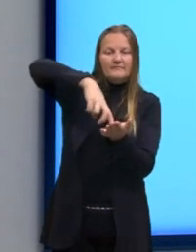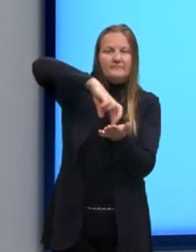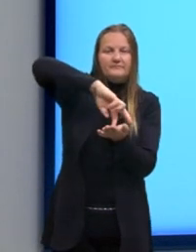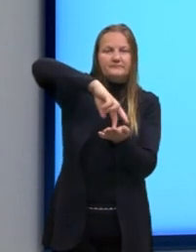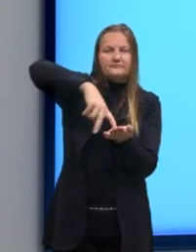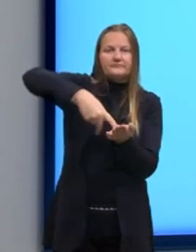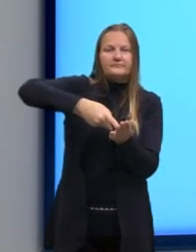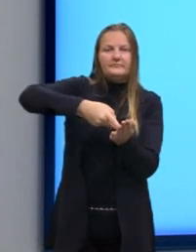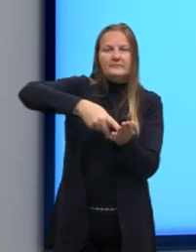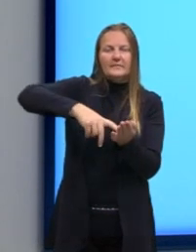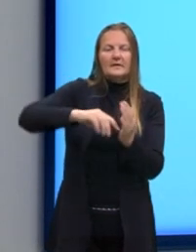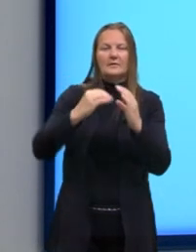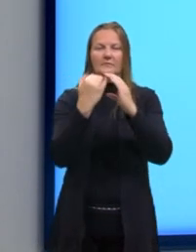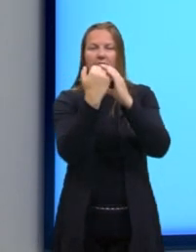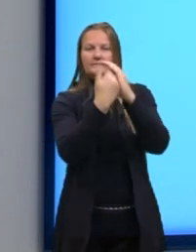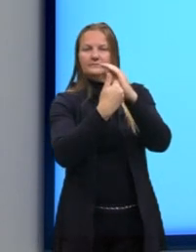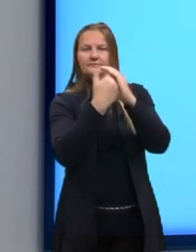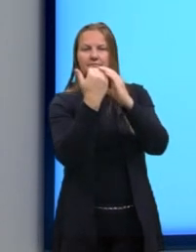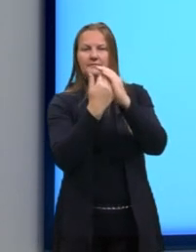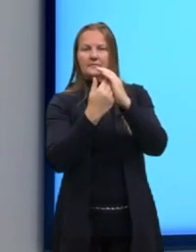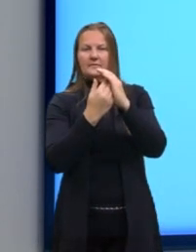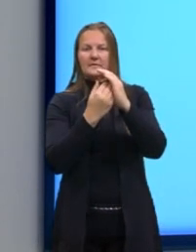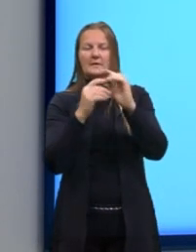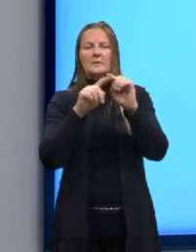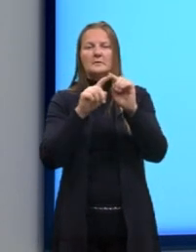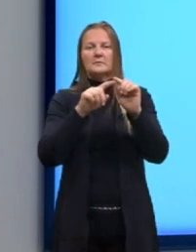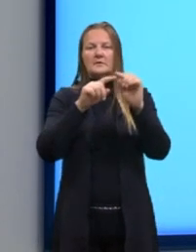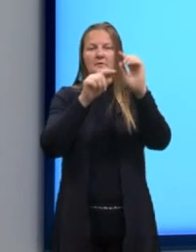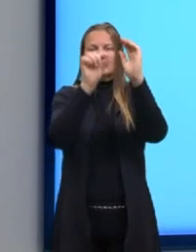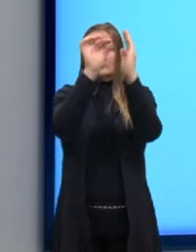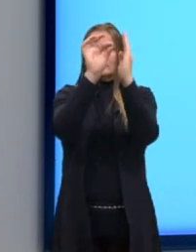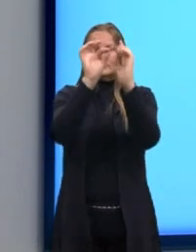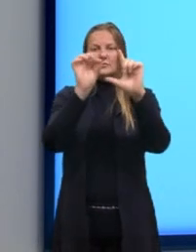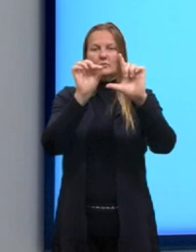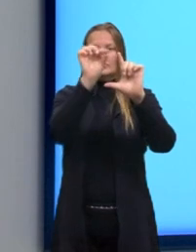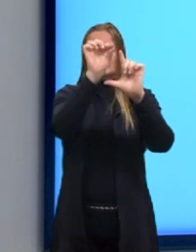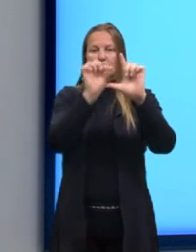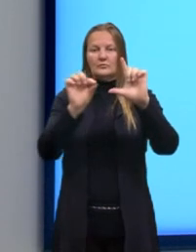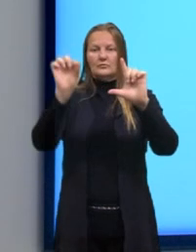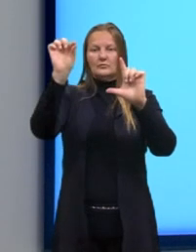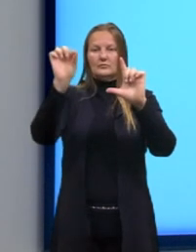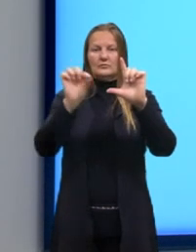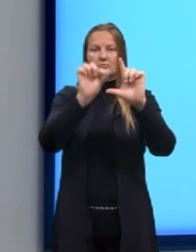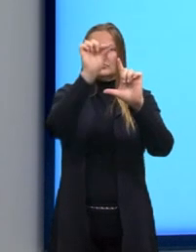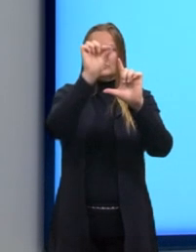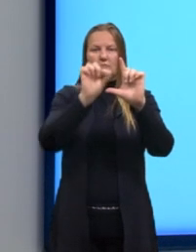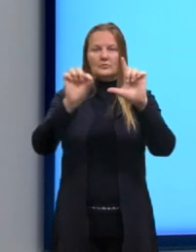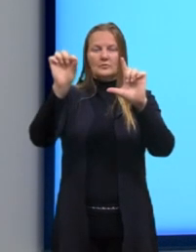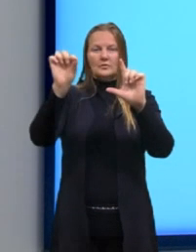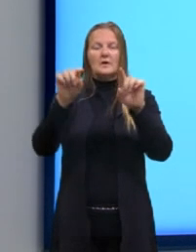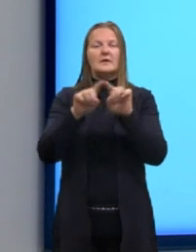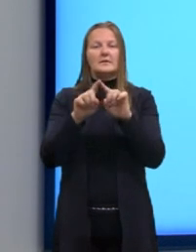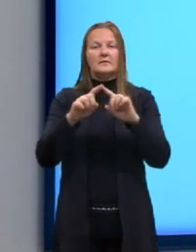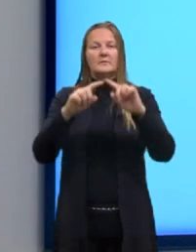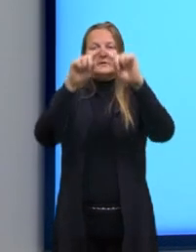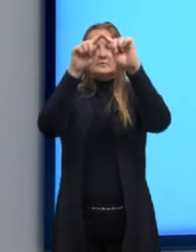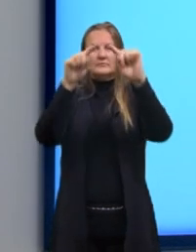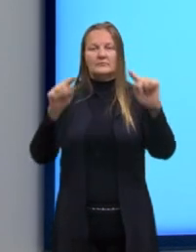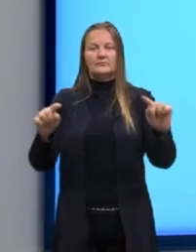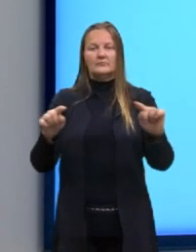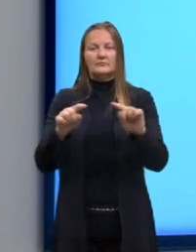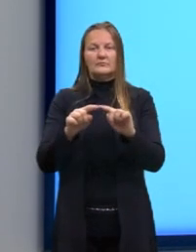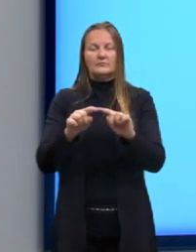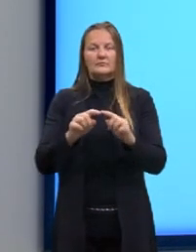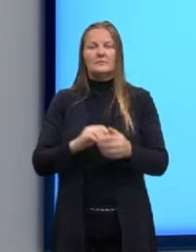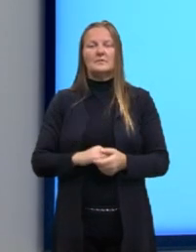hipérbole e a parábola, a circunferência, ela também é uma figura cônica. E, portanto, ela pode ser